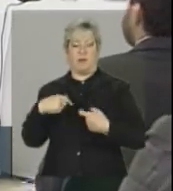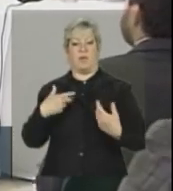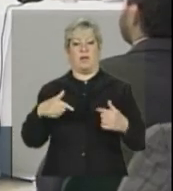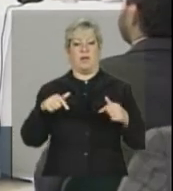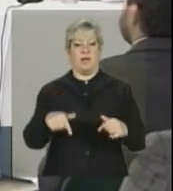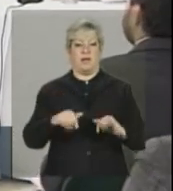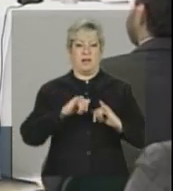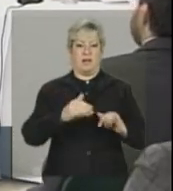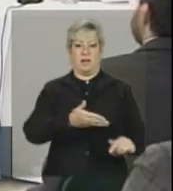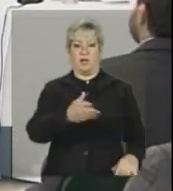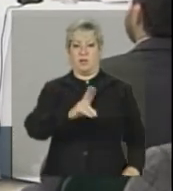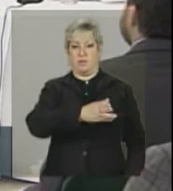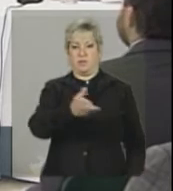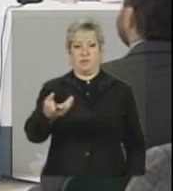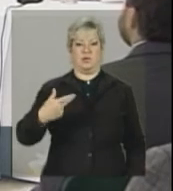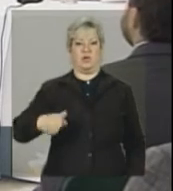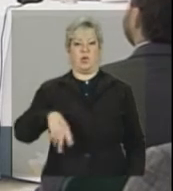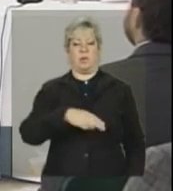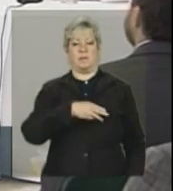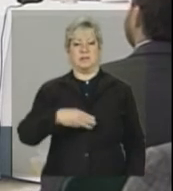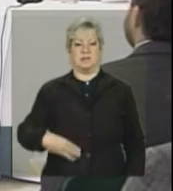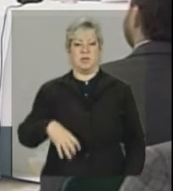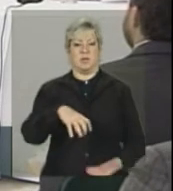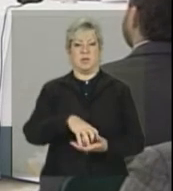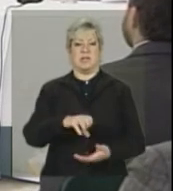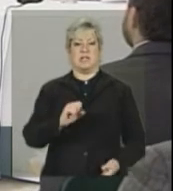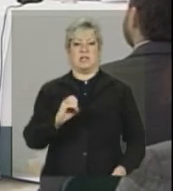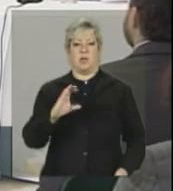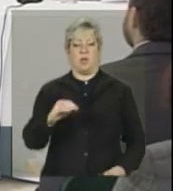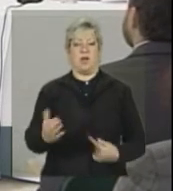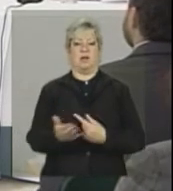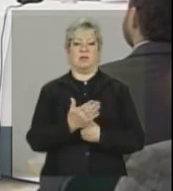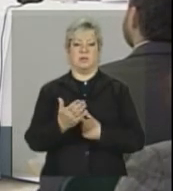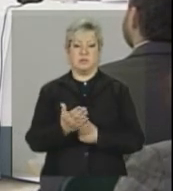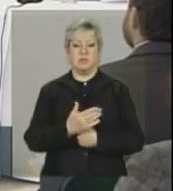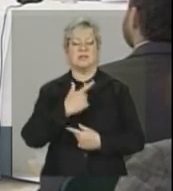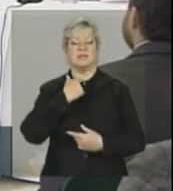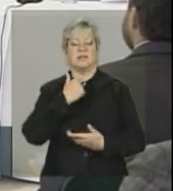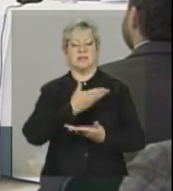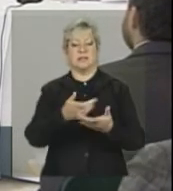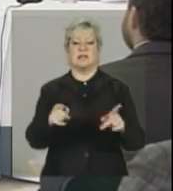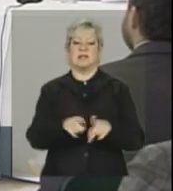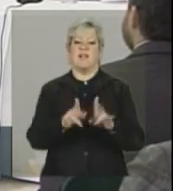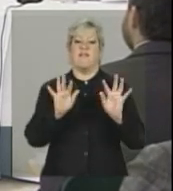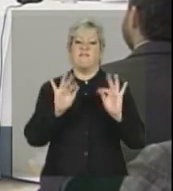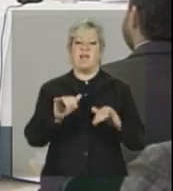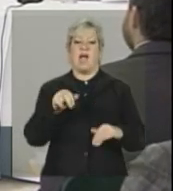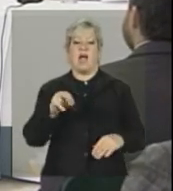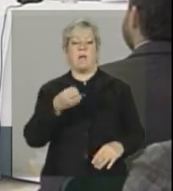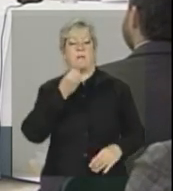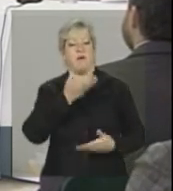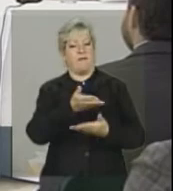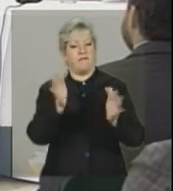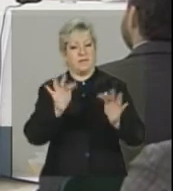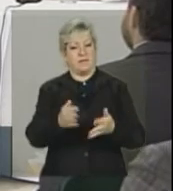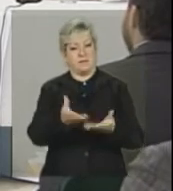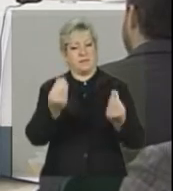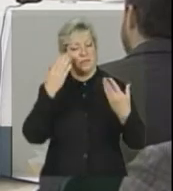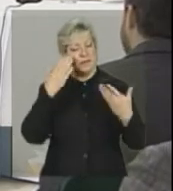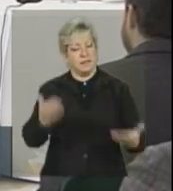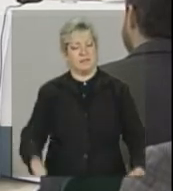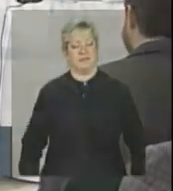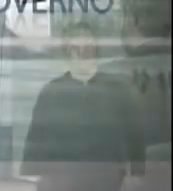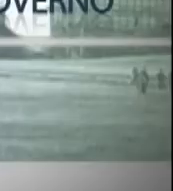nome dos nossos ministros e da equipe aqui da SECOM que nos apoiou, desejar também um final de ano feliz para vocês. Muito obrigada.